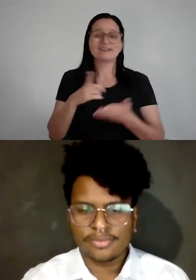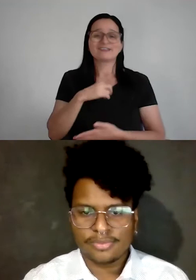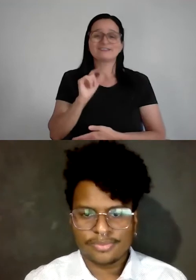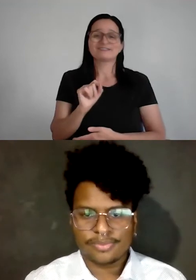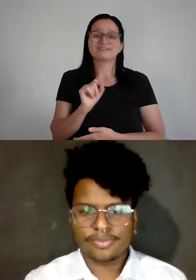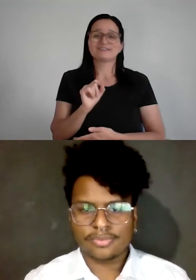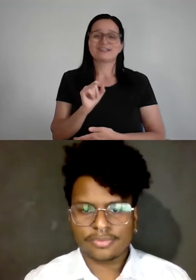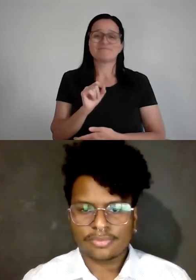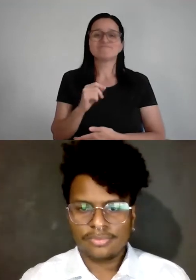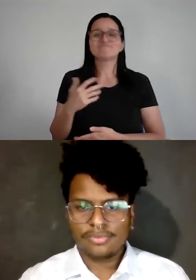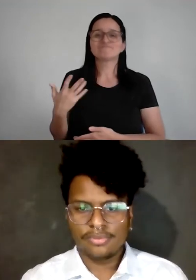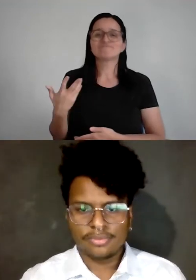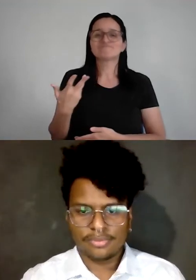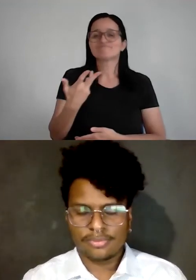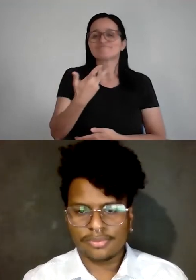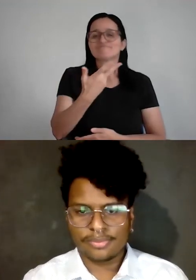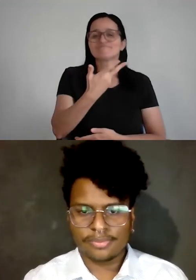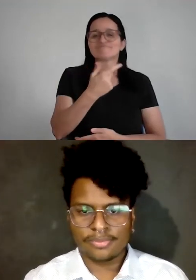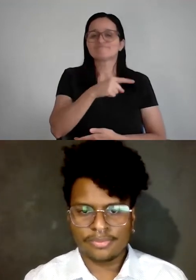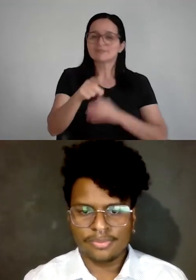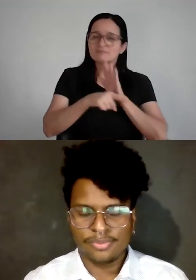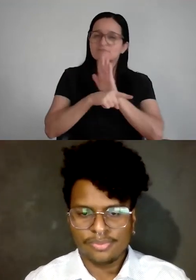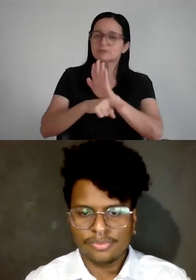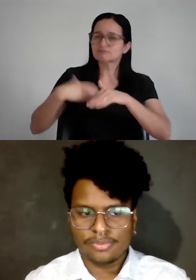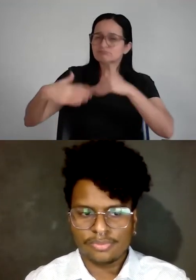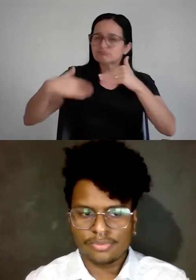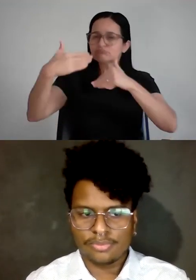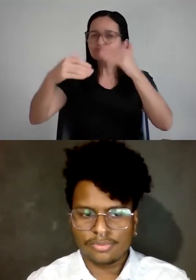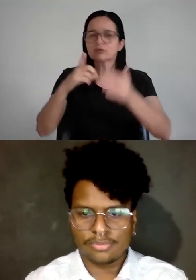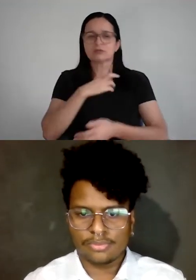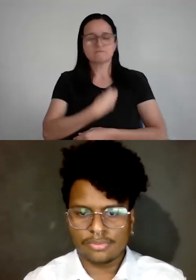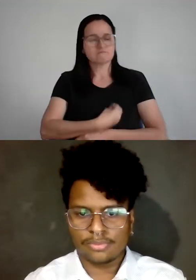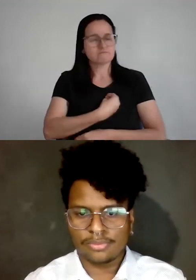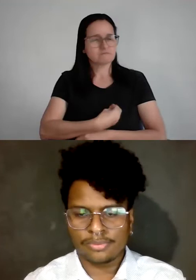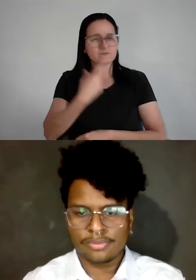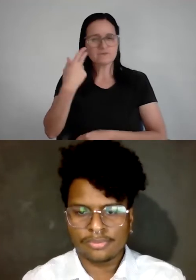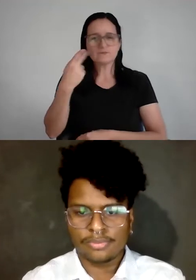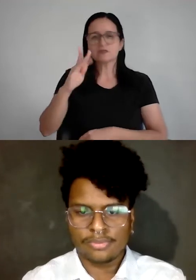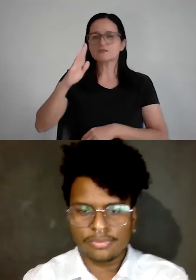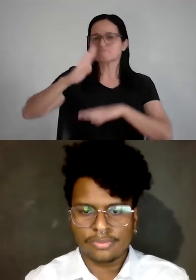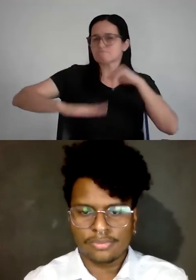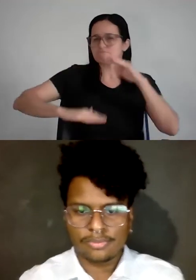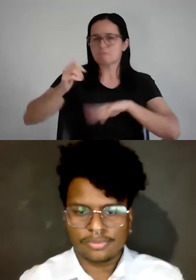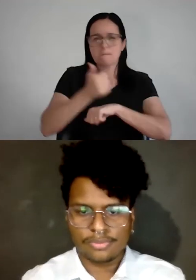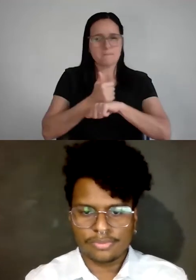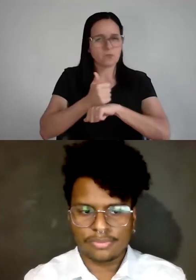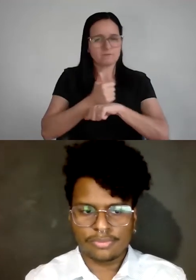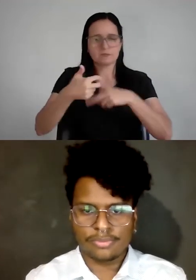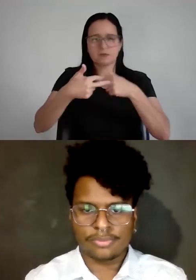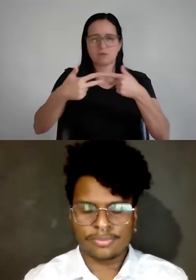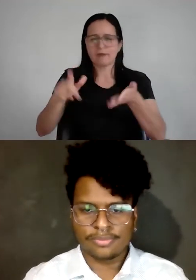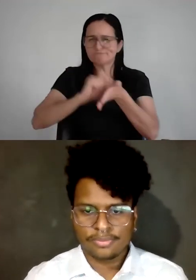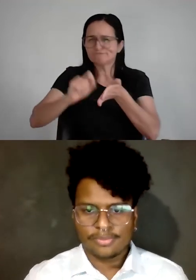excepcionais para a sua carreira, para a sua vida, para o seu desenvolvimento pessoal, profissional. Então, anota tudo,